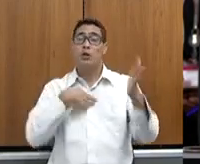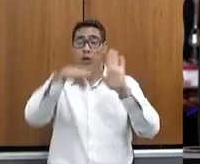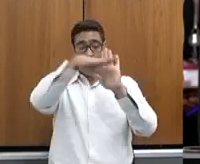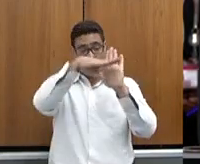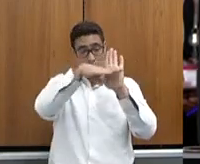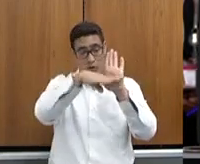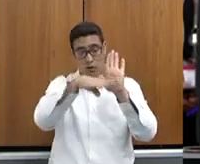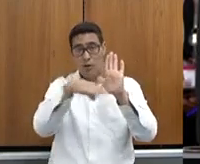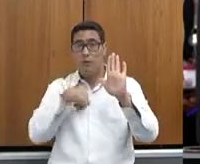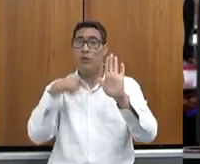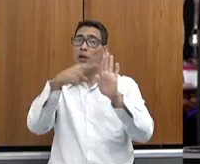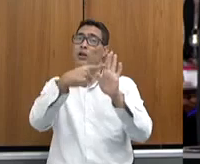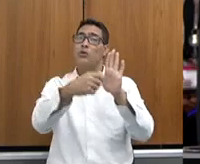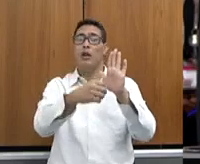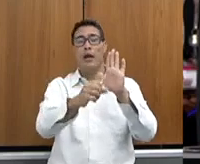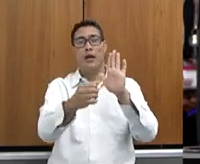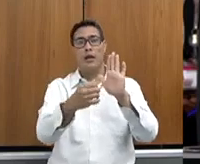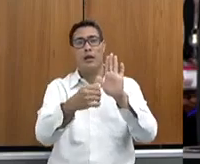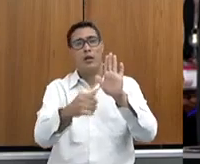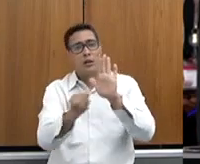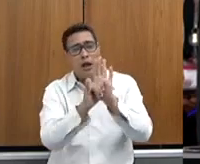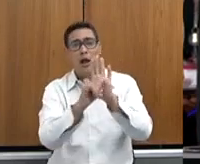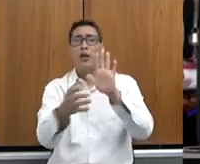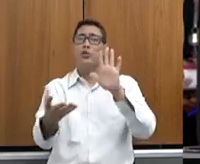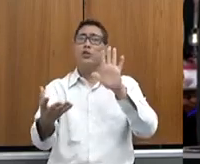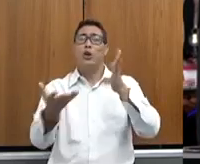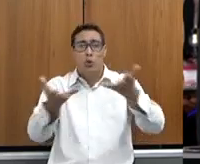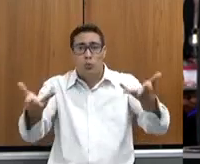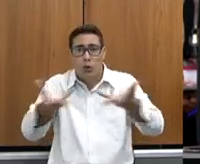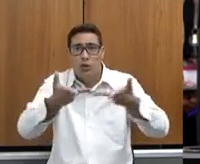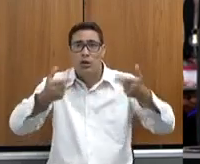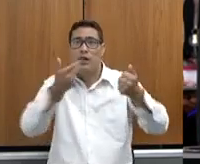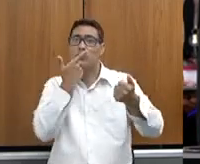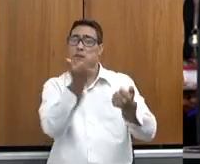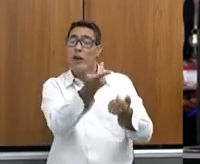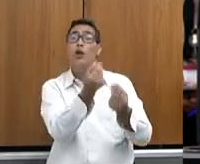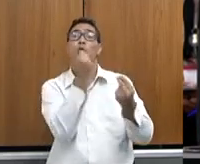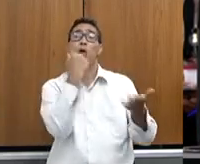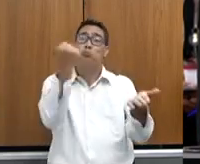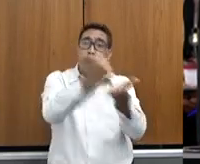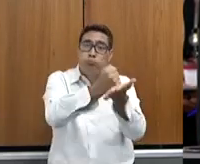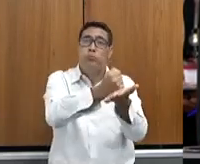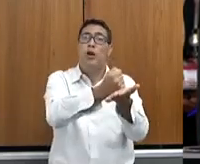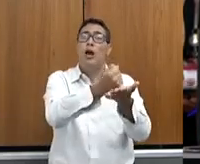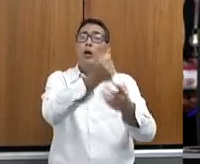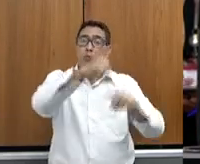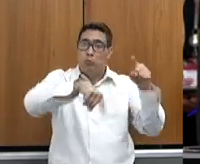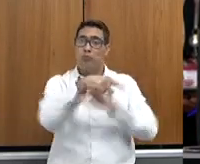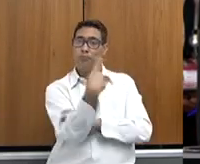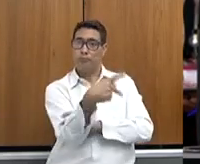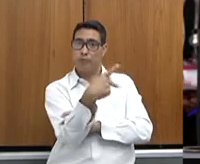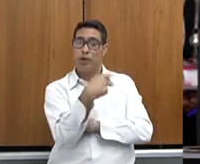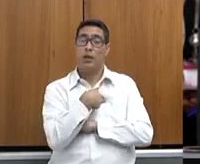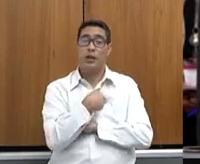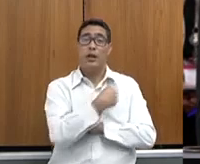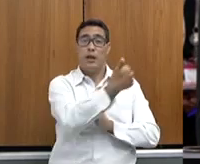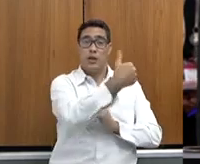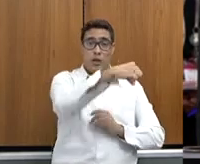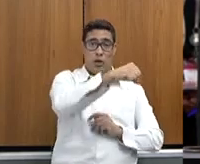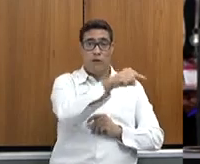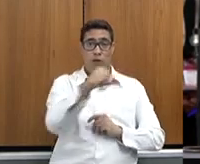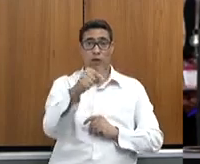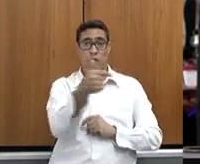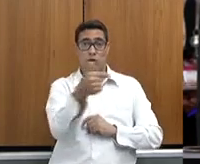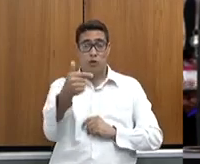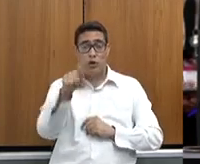de padrão de identidade e qualidade para falar que produto é aquele. E, no nosso governo, de 2019 a 2022, nós tínhamos só cinco